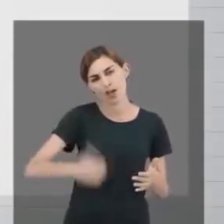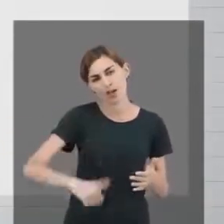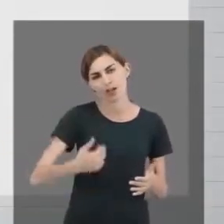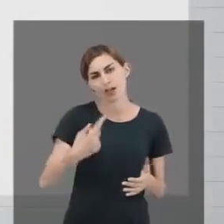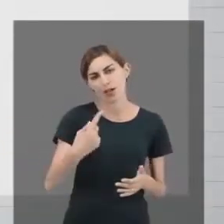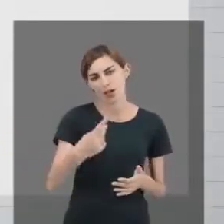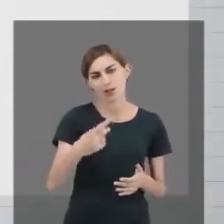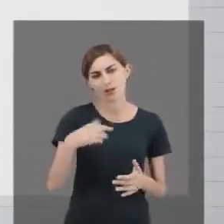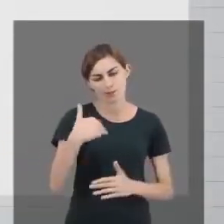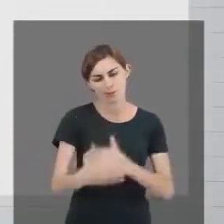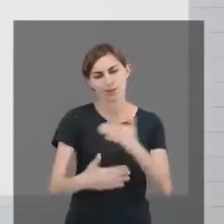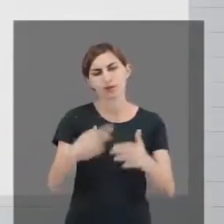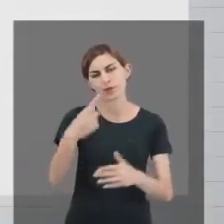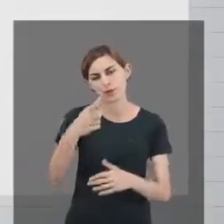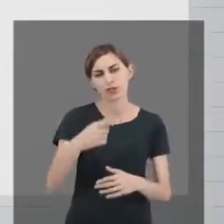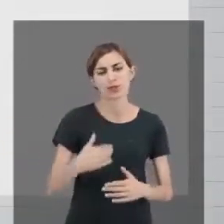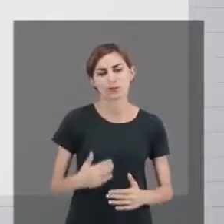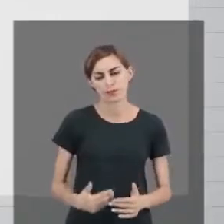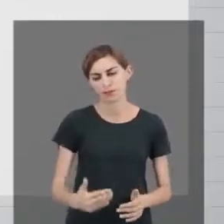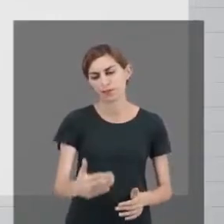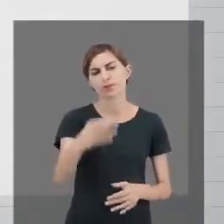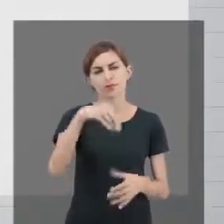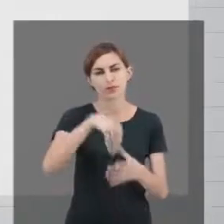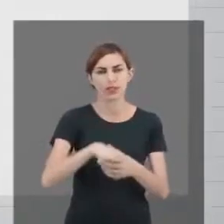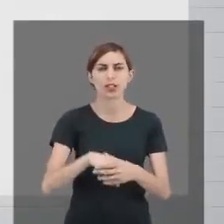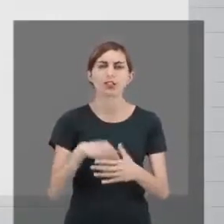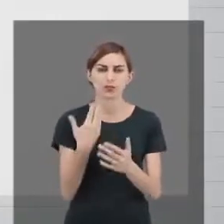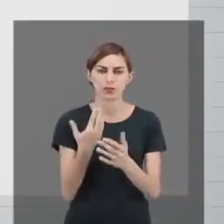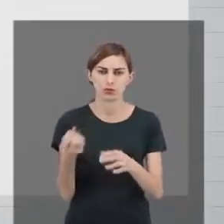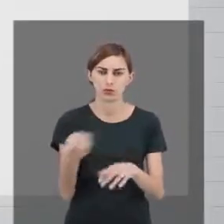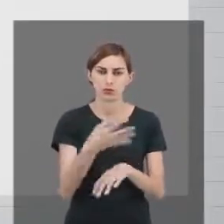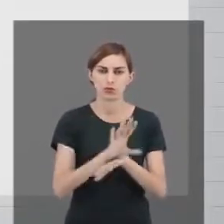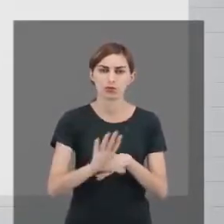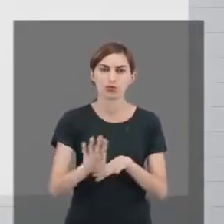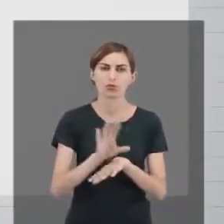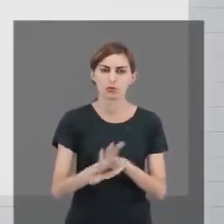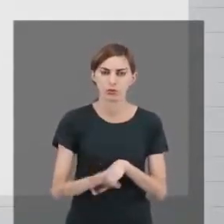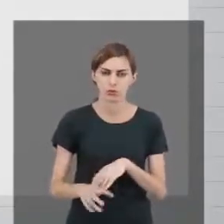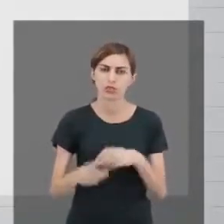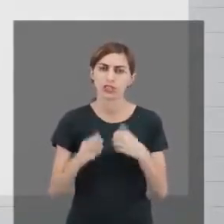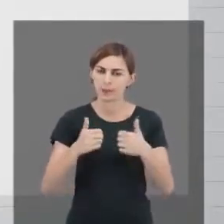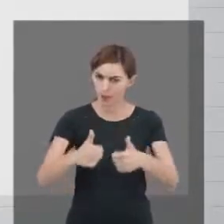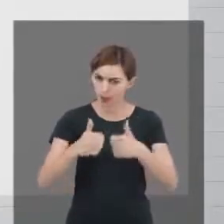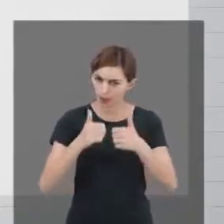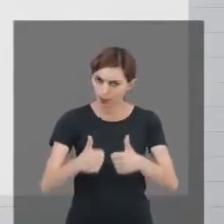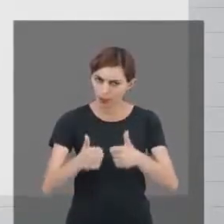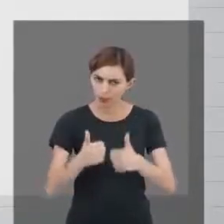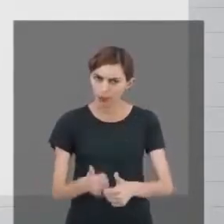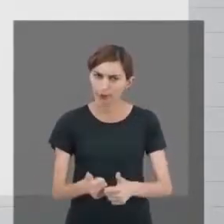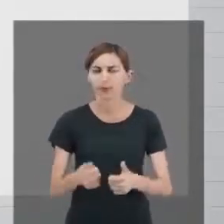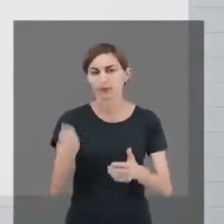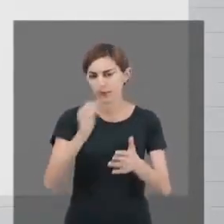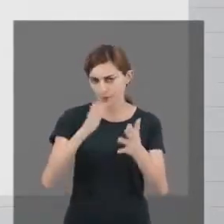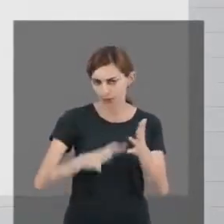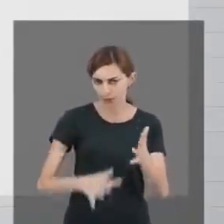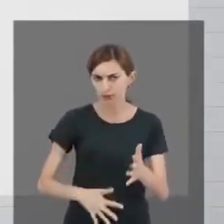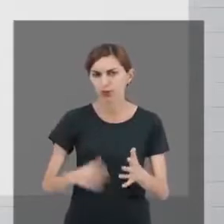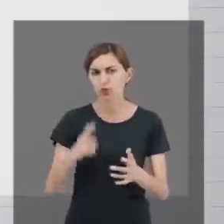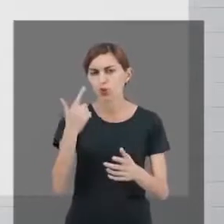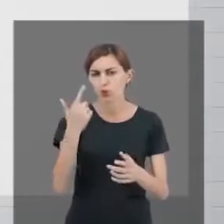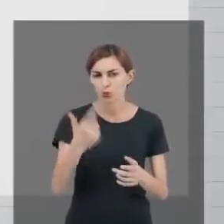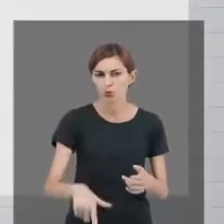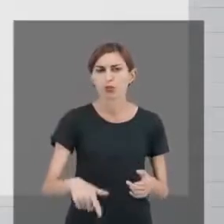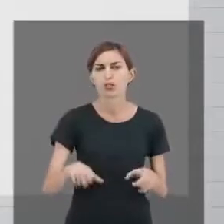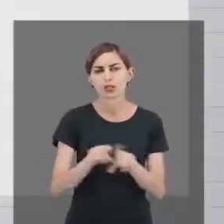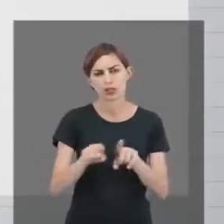um passo a mais que você vai dar dentro daquela competência. Se você obtiver êxito na realização dessa atividade, você recebe